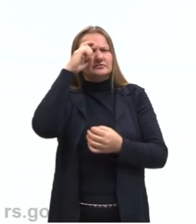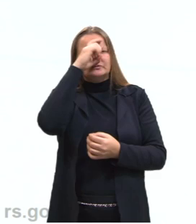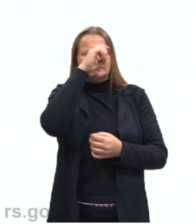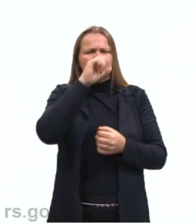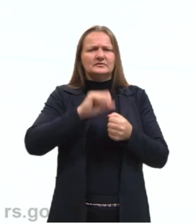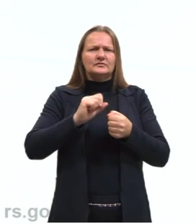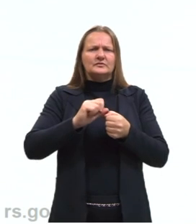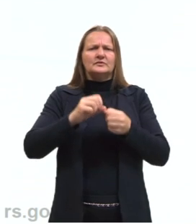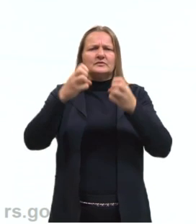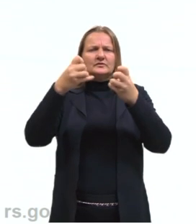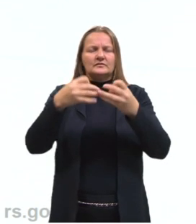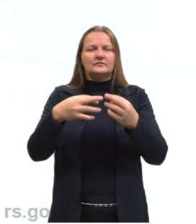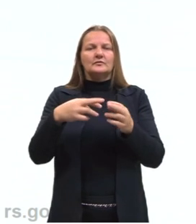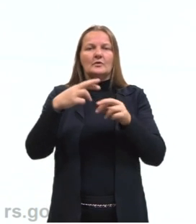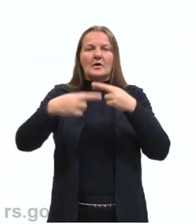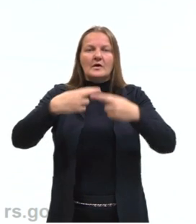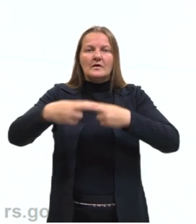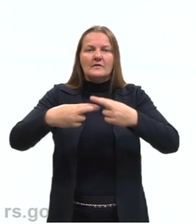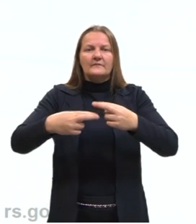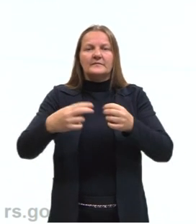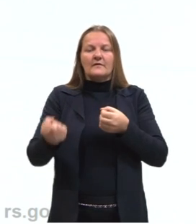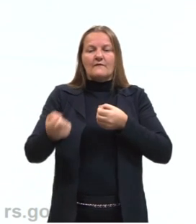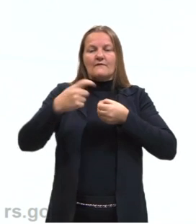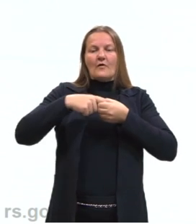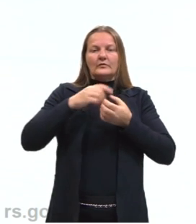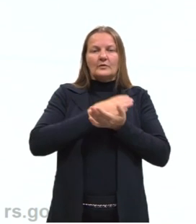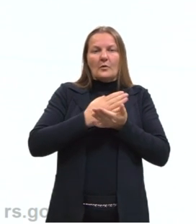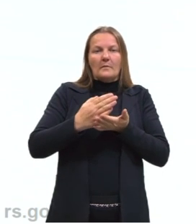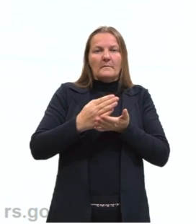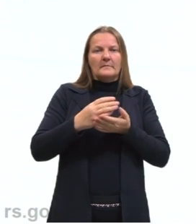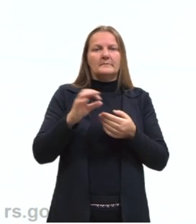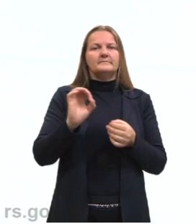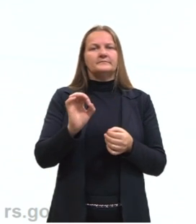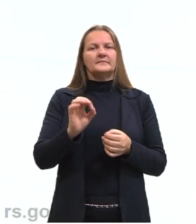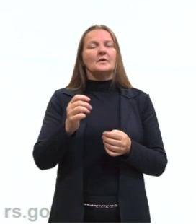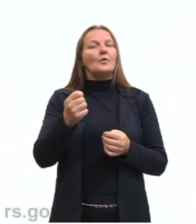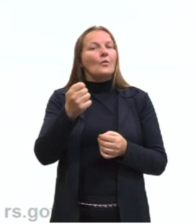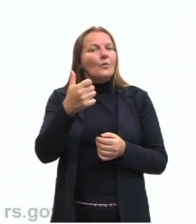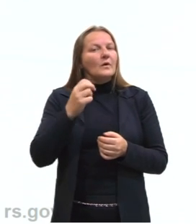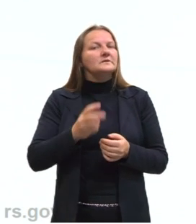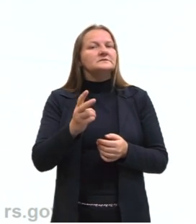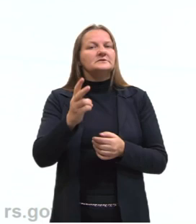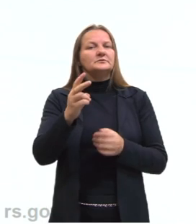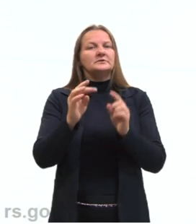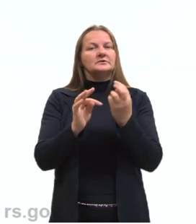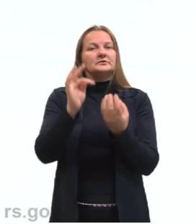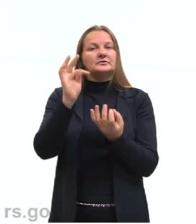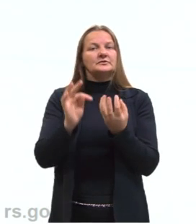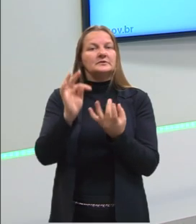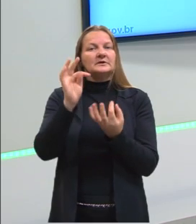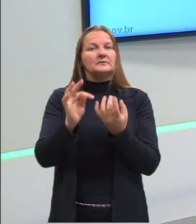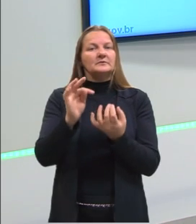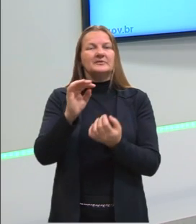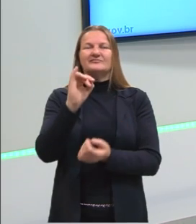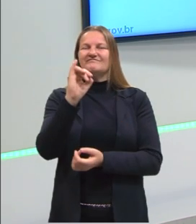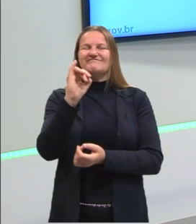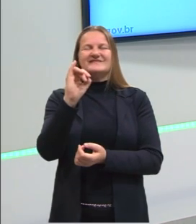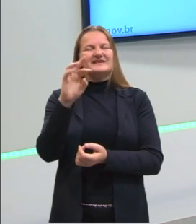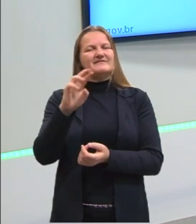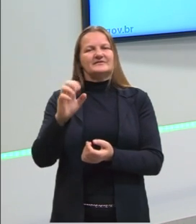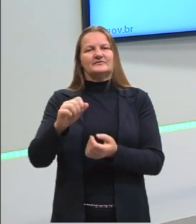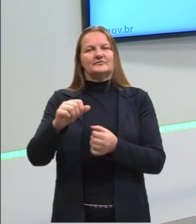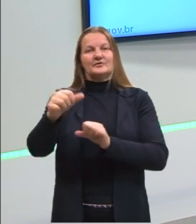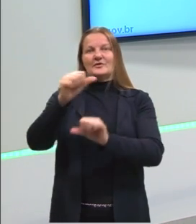então, o processo reversível, né? Que volta para o seu estado inicial. Geralmente, a tem na termodinâmica o irreversível, né?